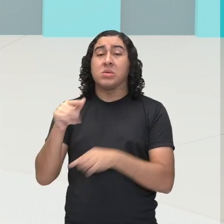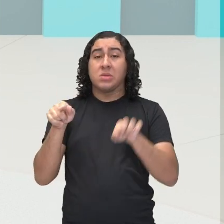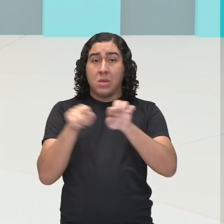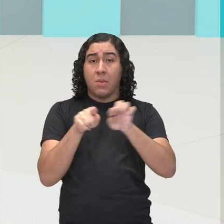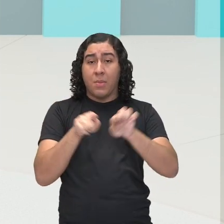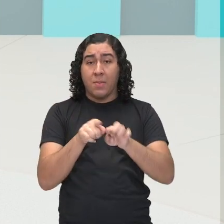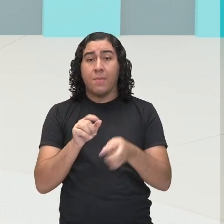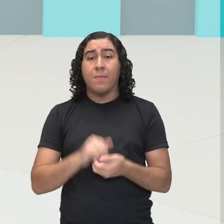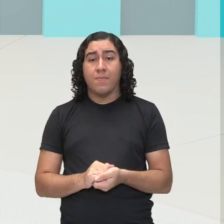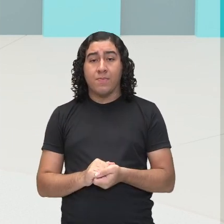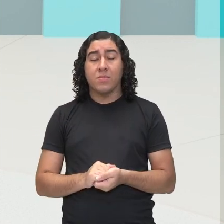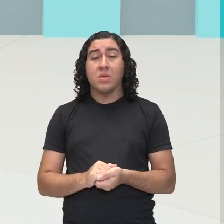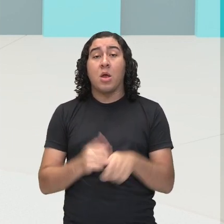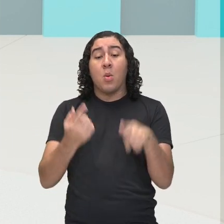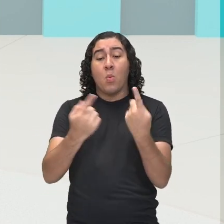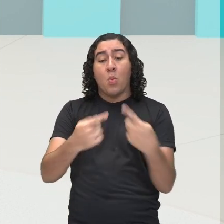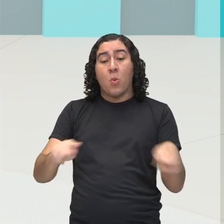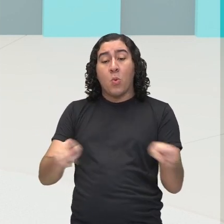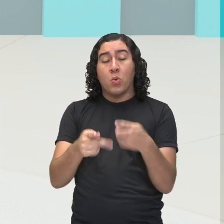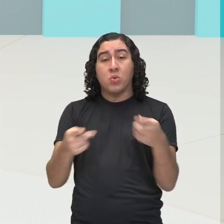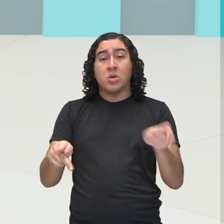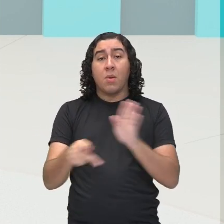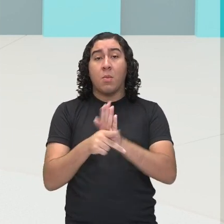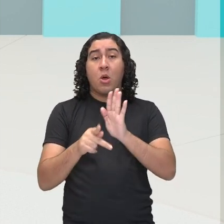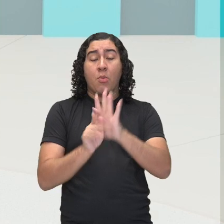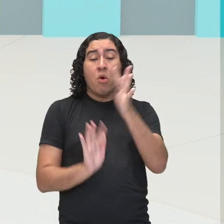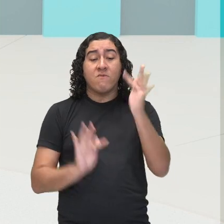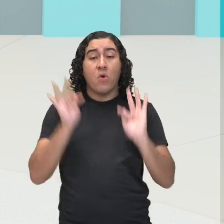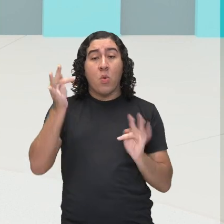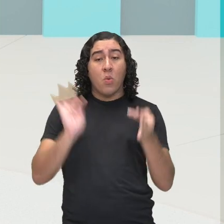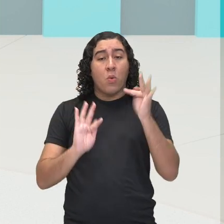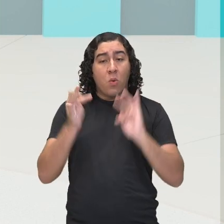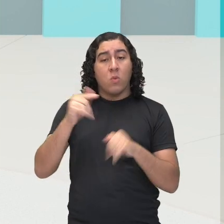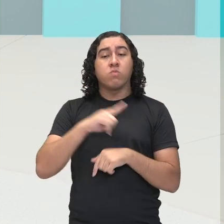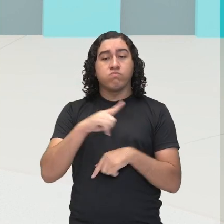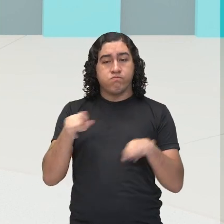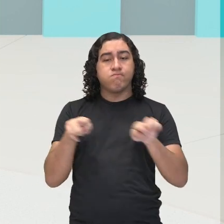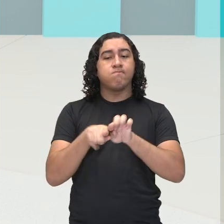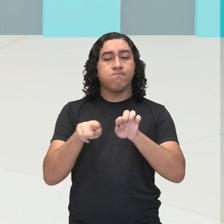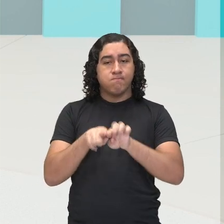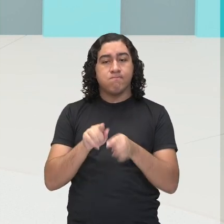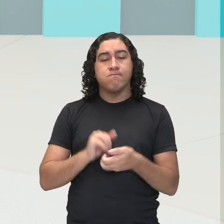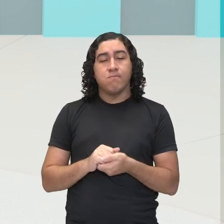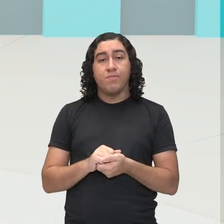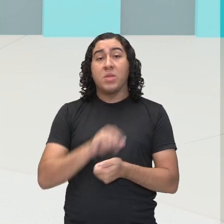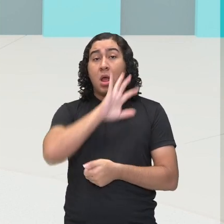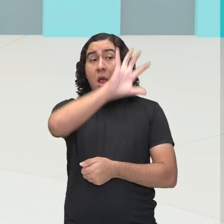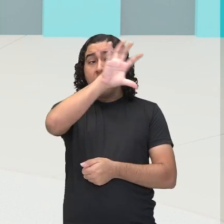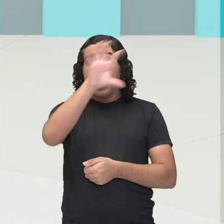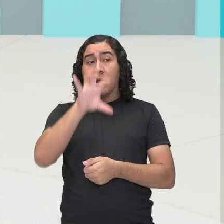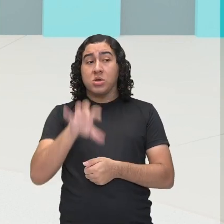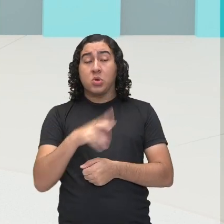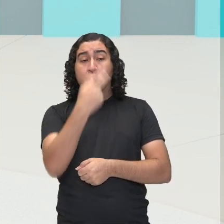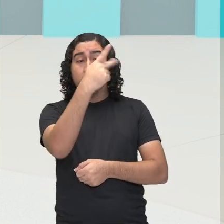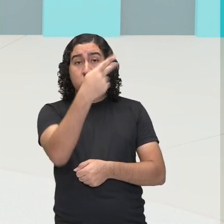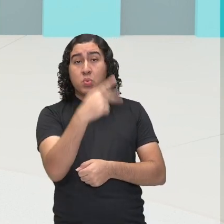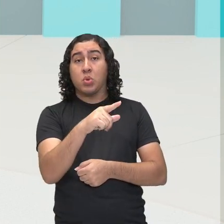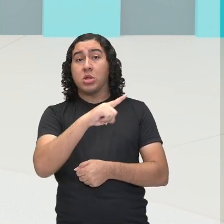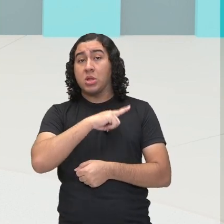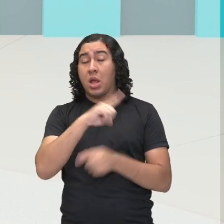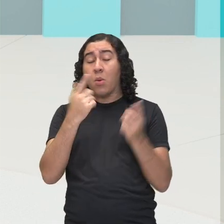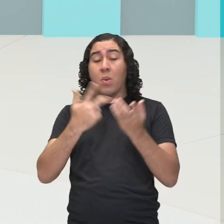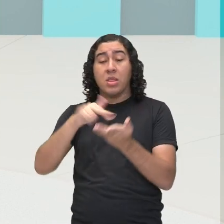ritualística. Tem as músicas folclóricas também. Em cada região do Brasil, existe uma